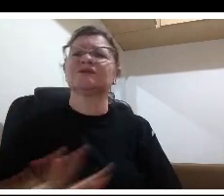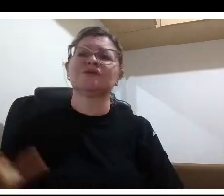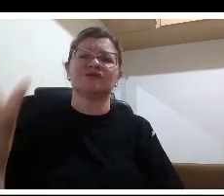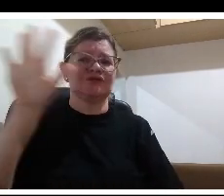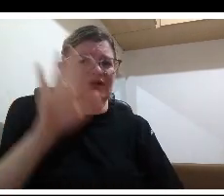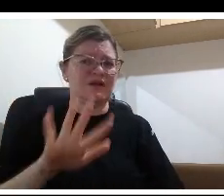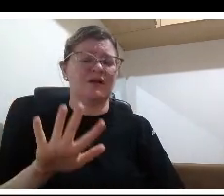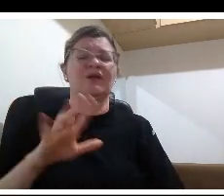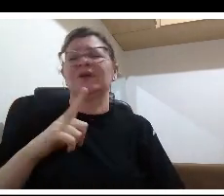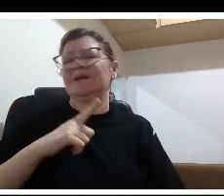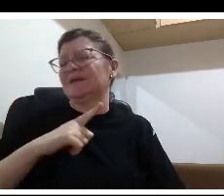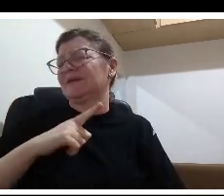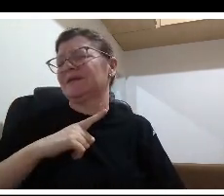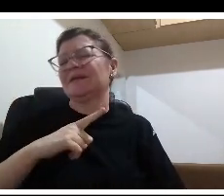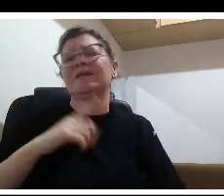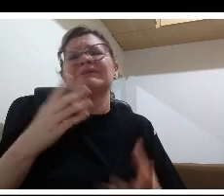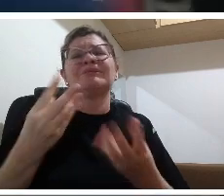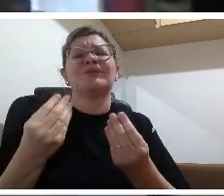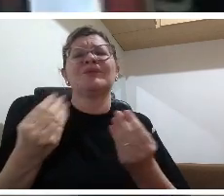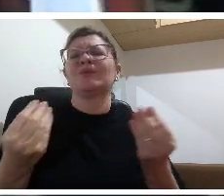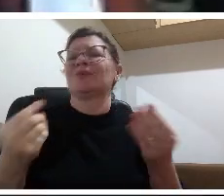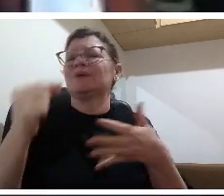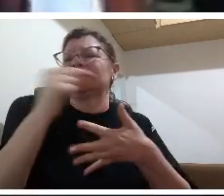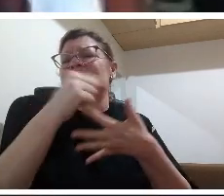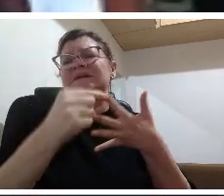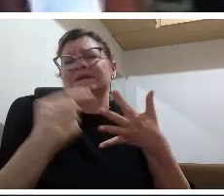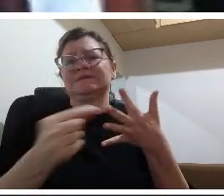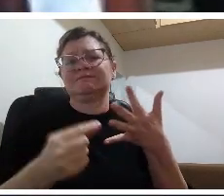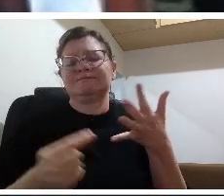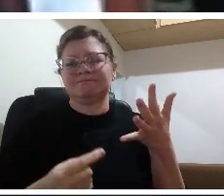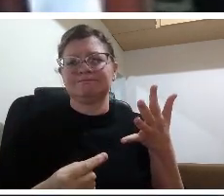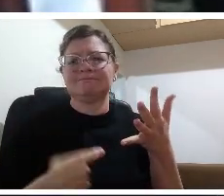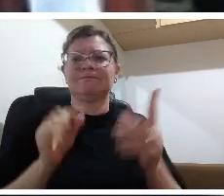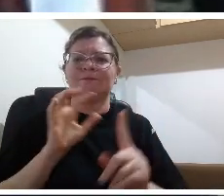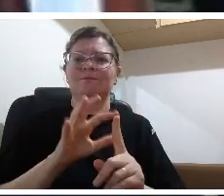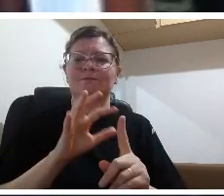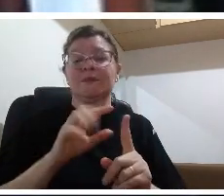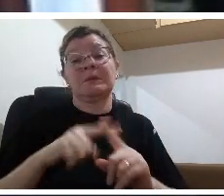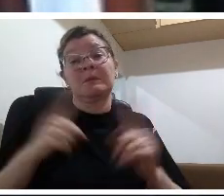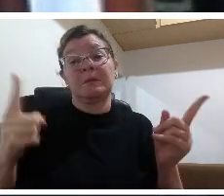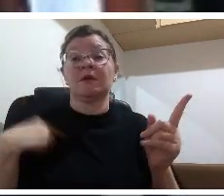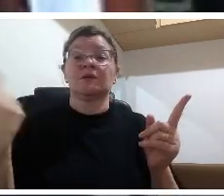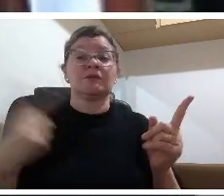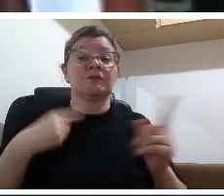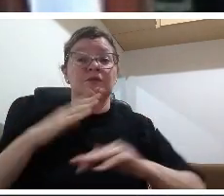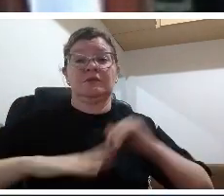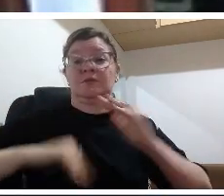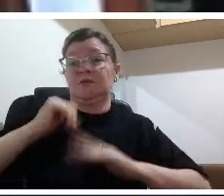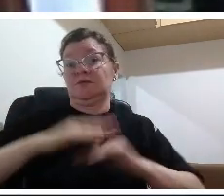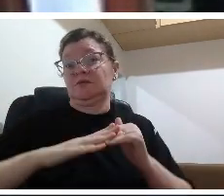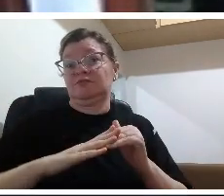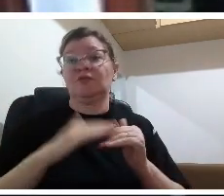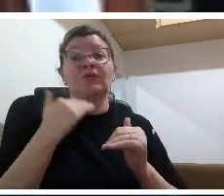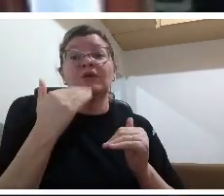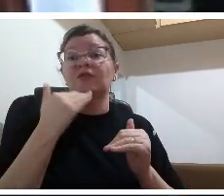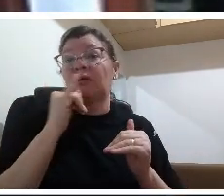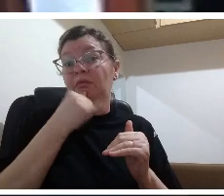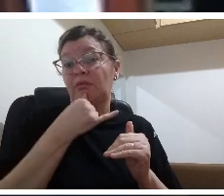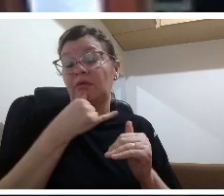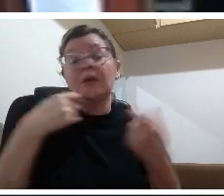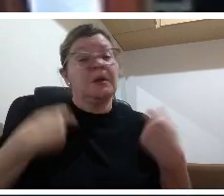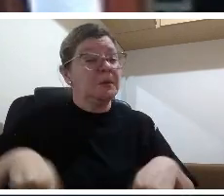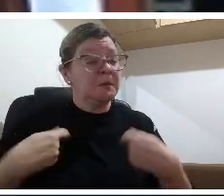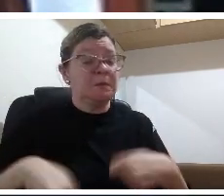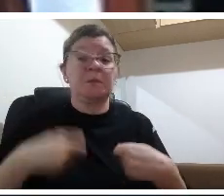rever porque se o aluno aprendesse pela primeira vez que eu explico um conteúdo se ele tivesse aprendido